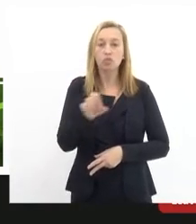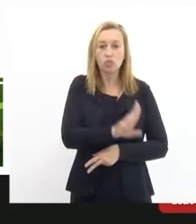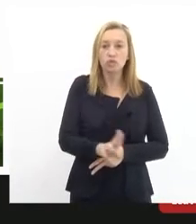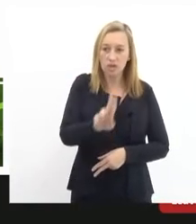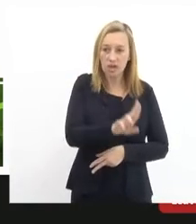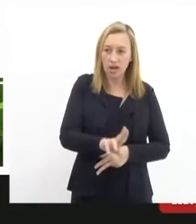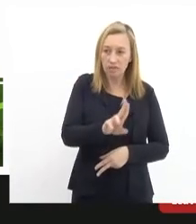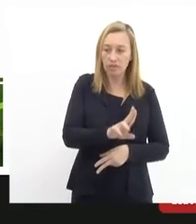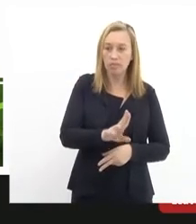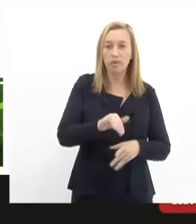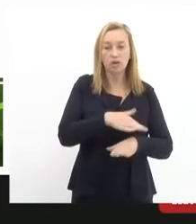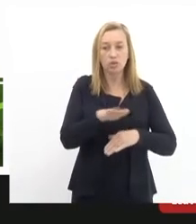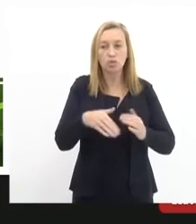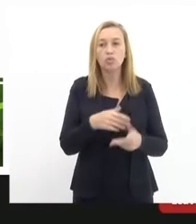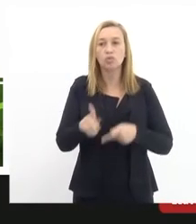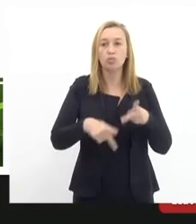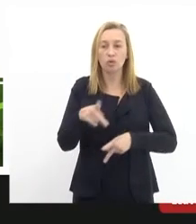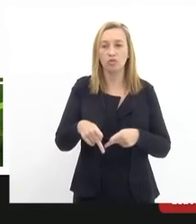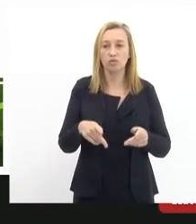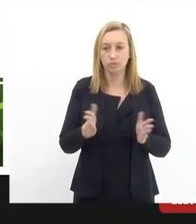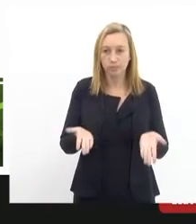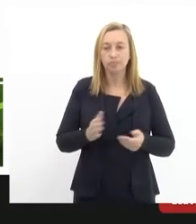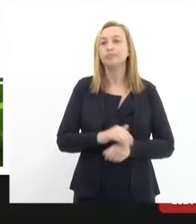transporte. Vamos adiante.